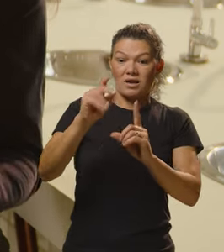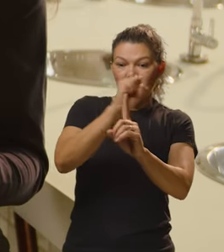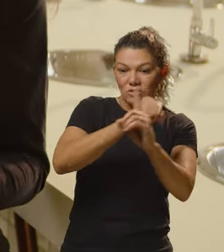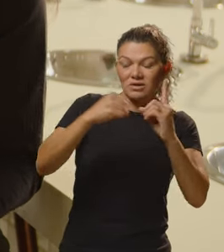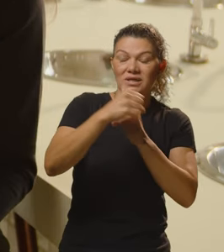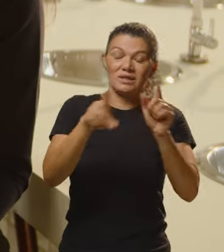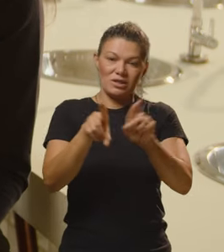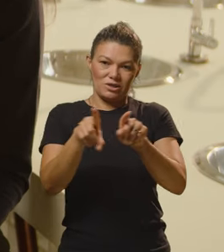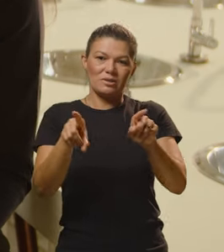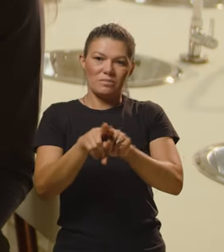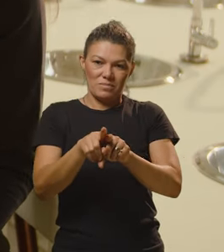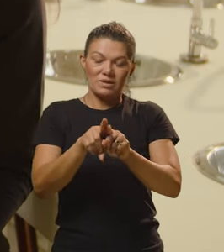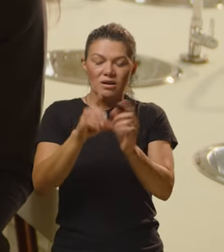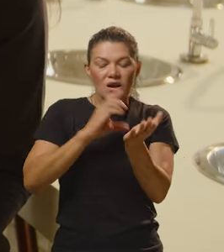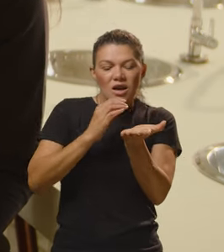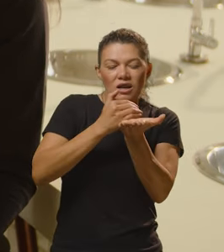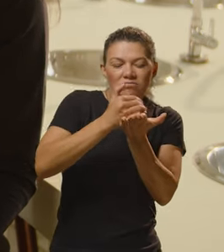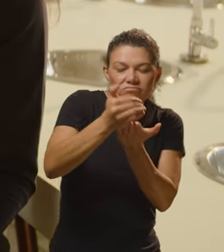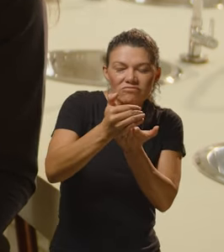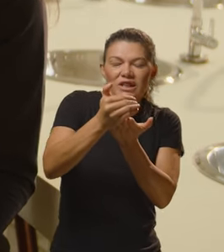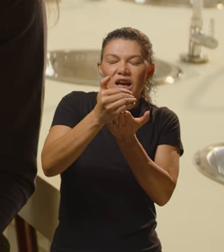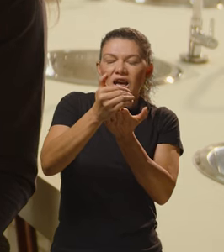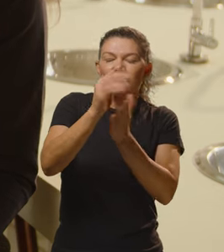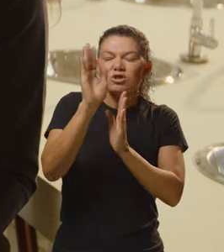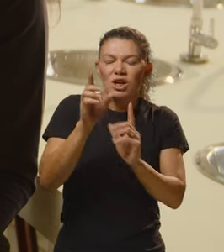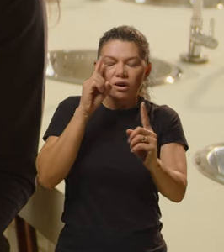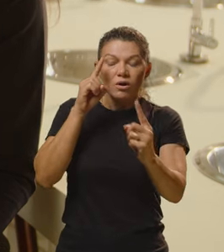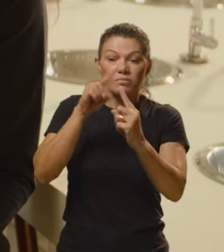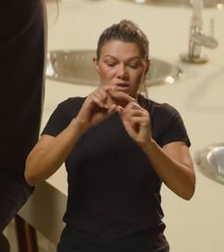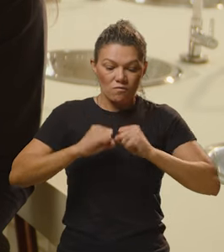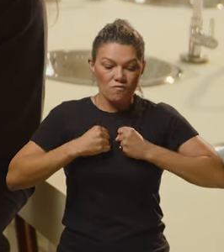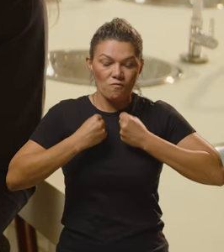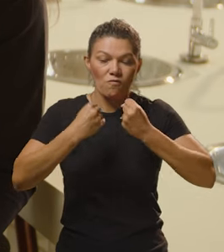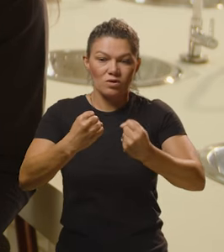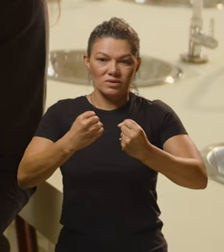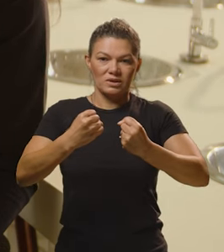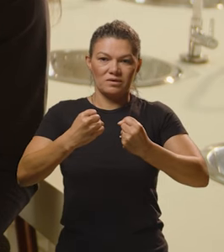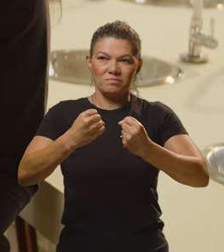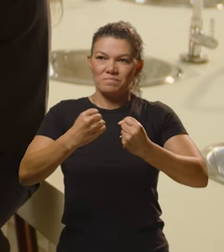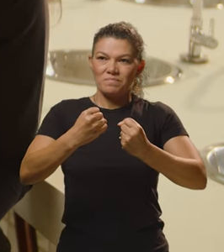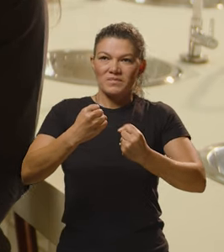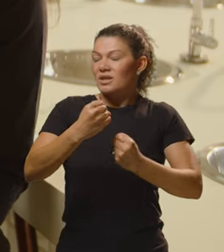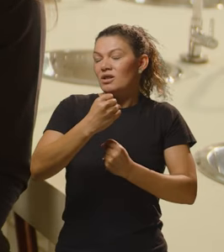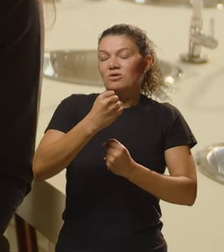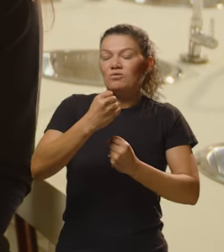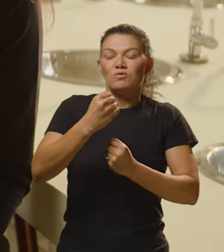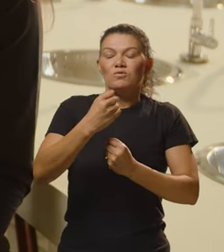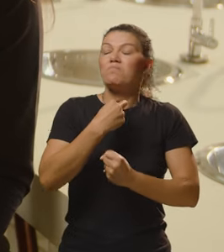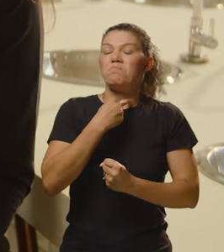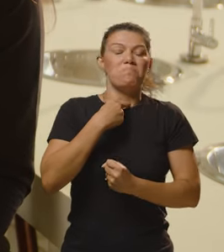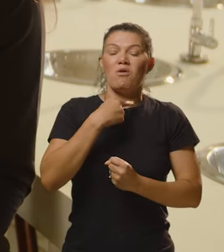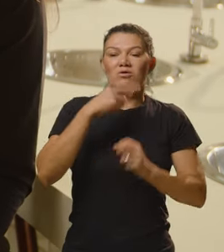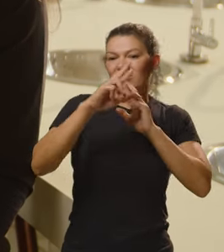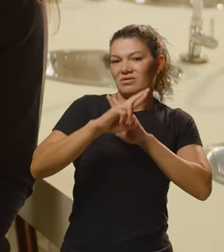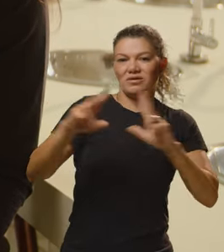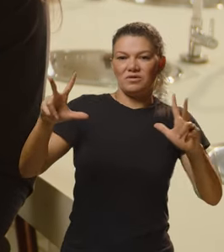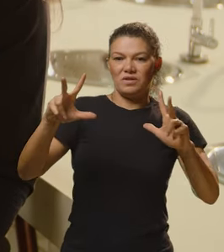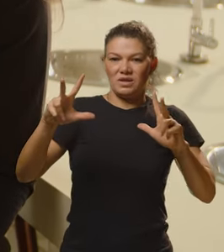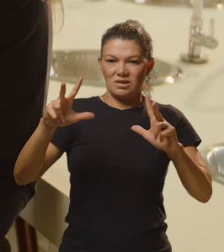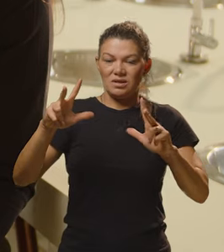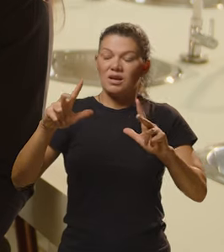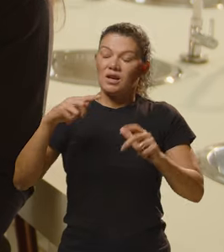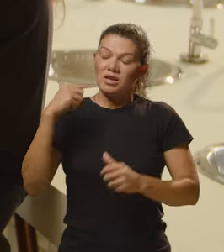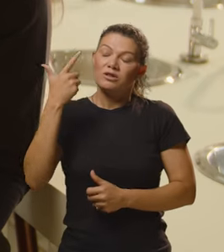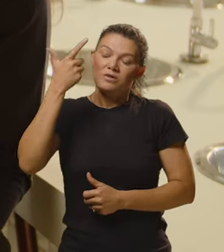porque se ele já veio para cá com essa missão, com essa força, não tem como ser diferente. E com